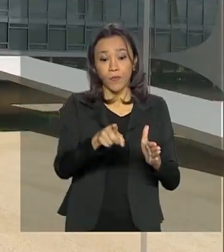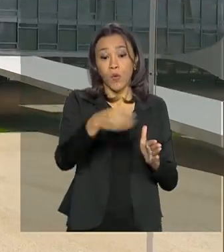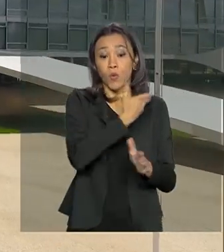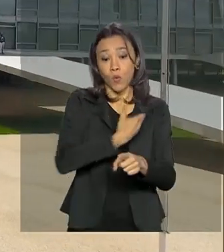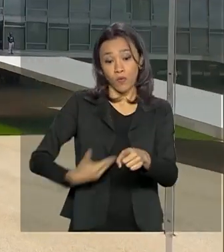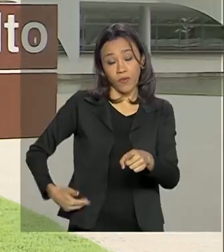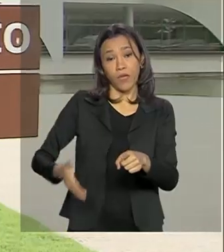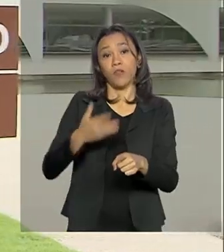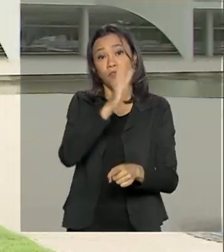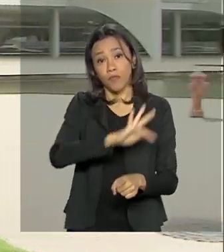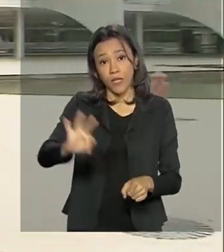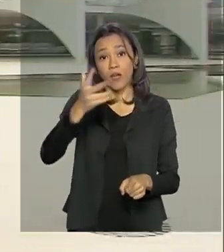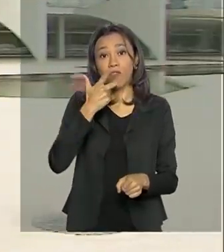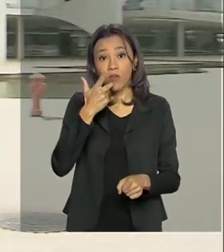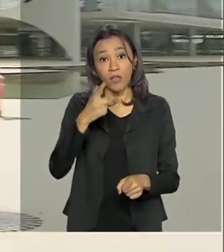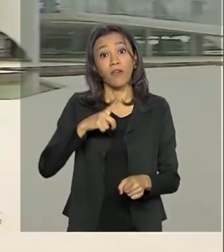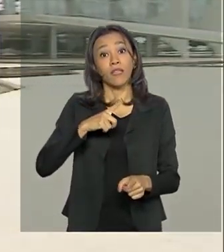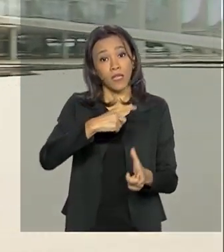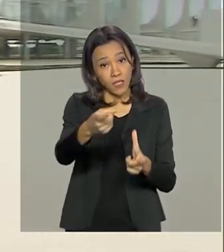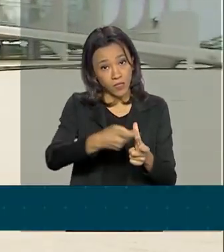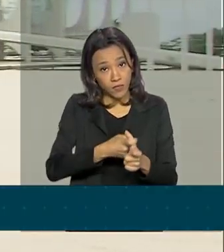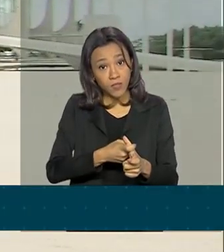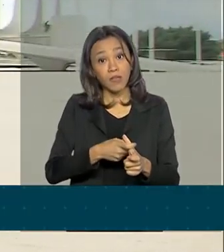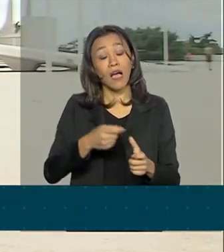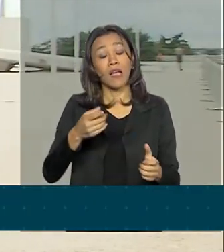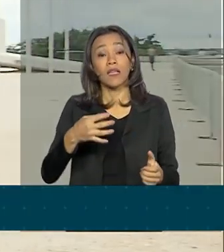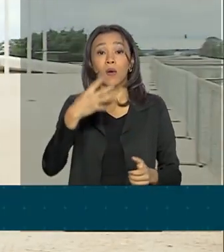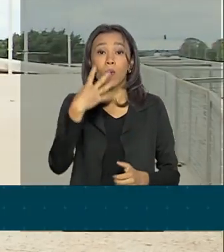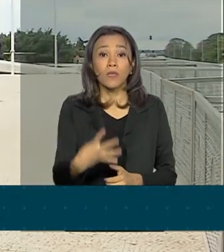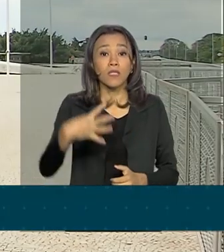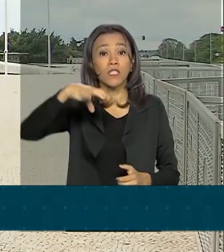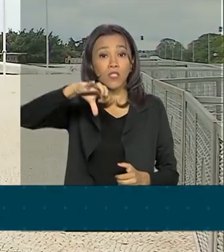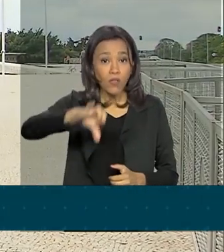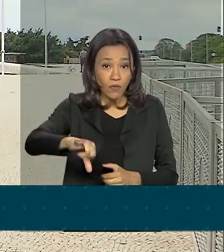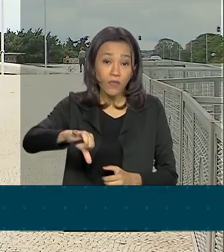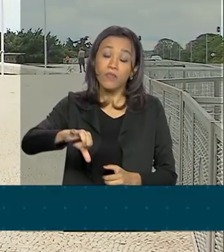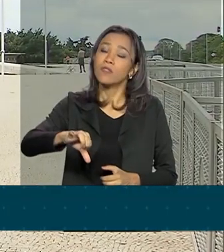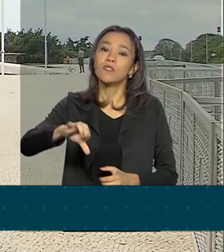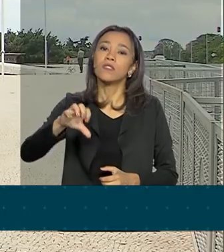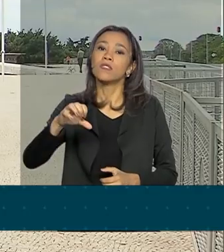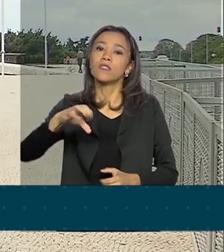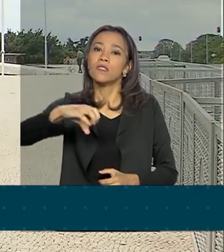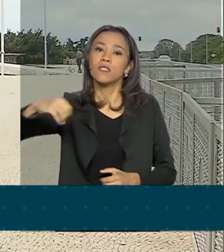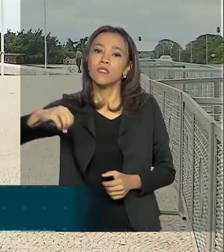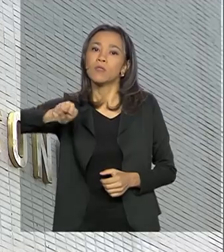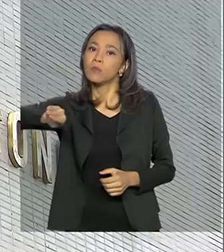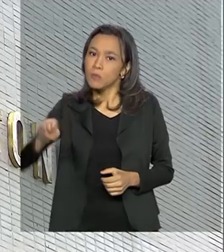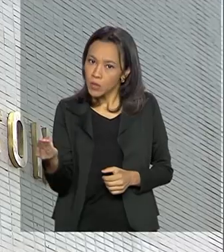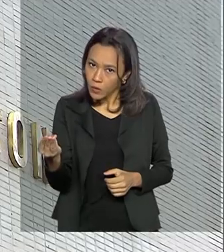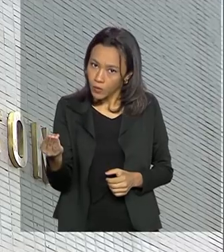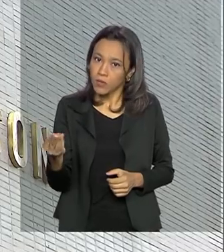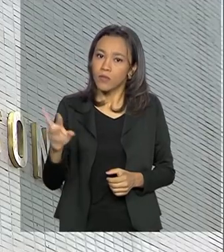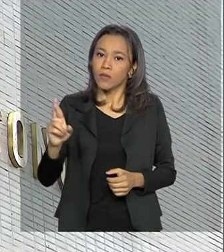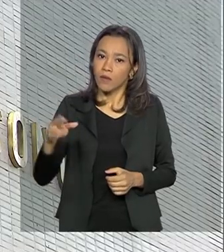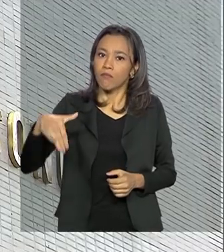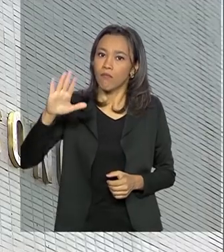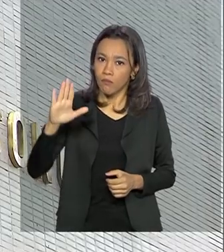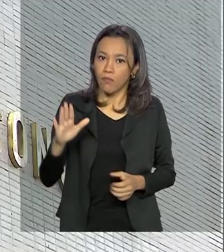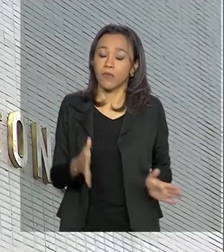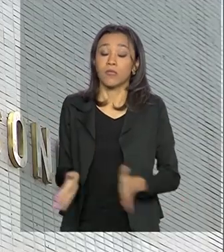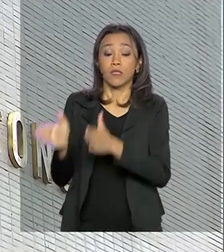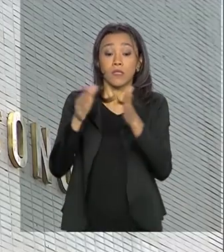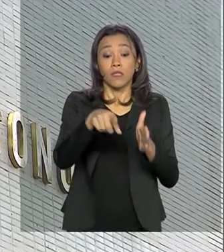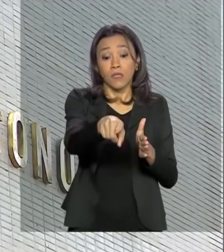nas contas públicas e deve chegar a 419 bilhões e 200 milhões de reais em 2020. De acordo com o Ministério da